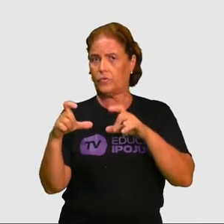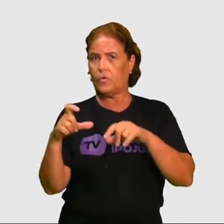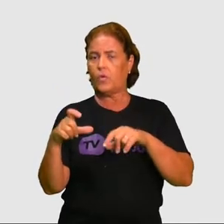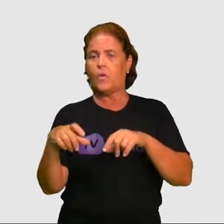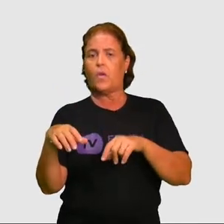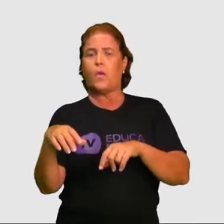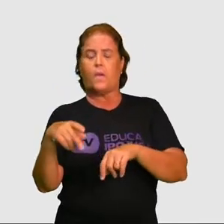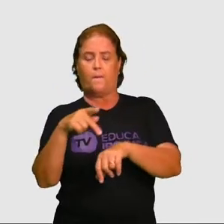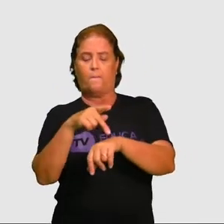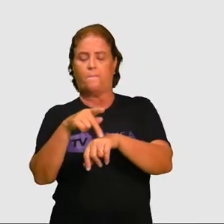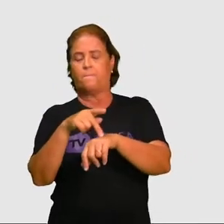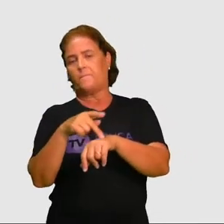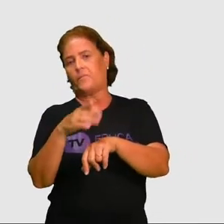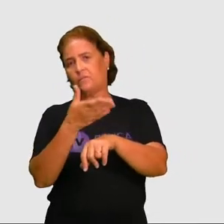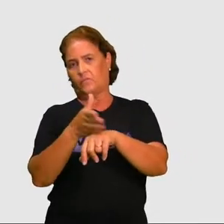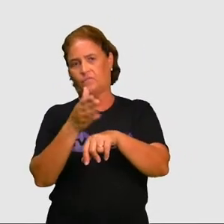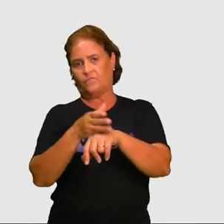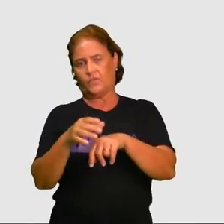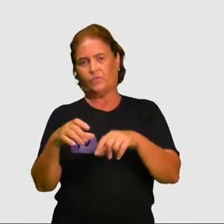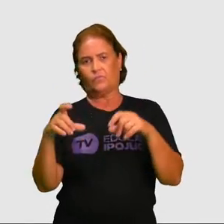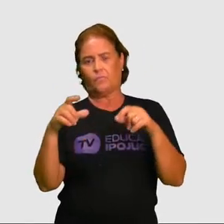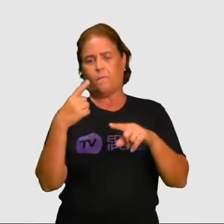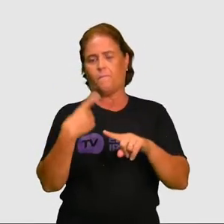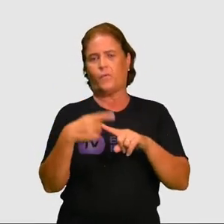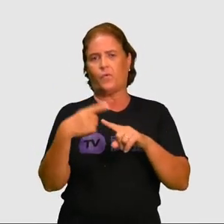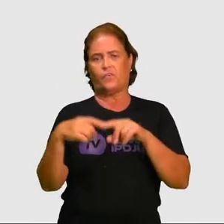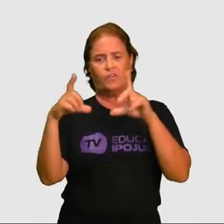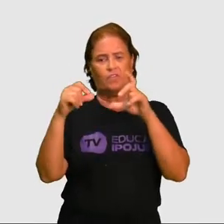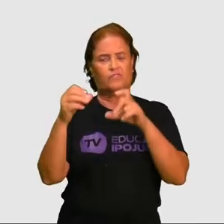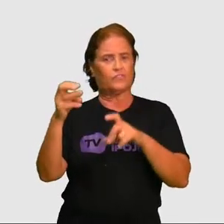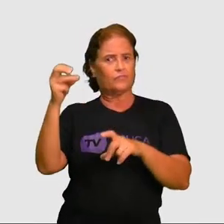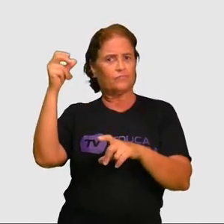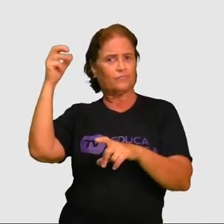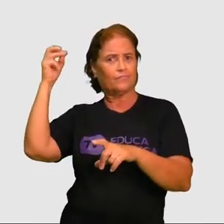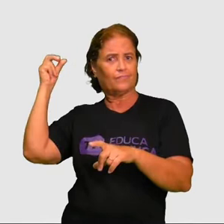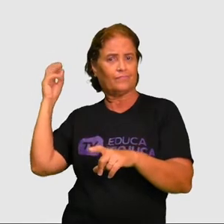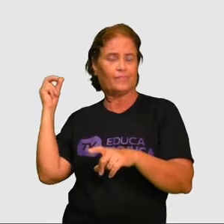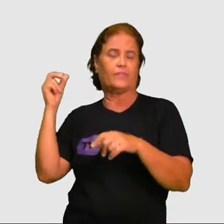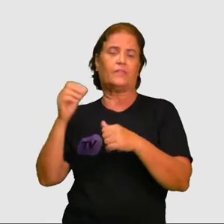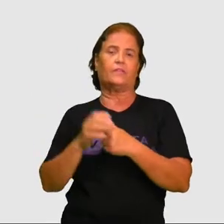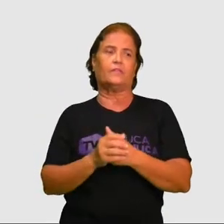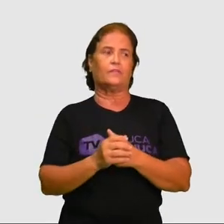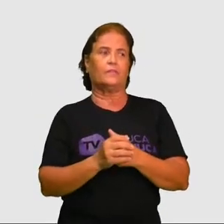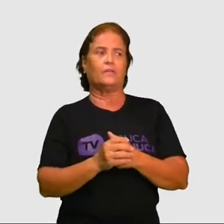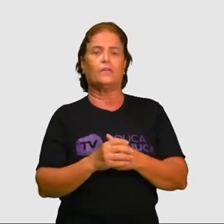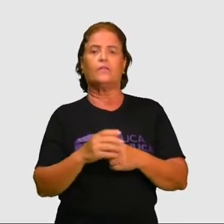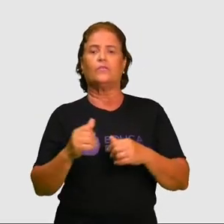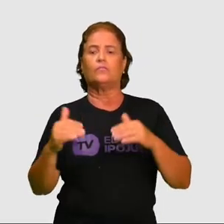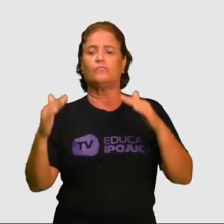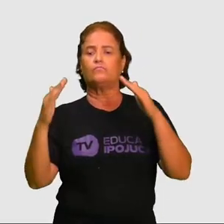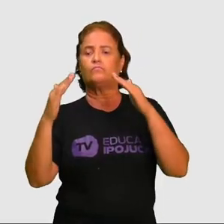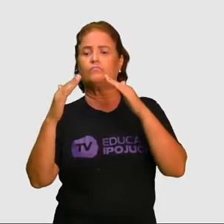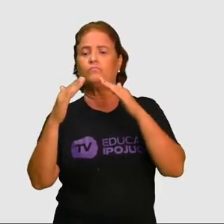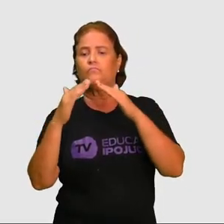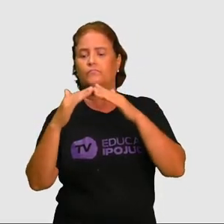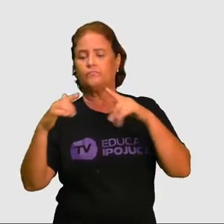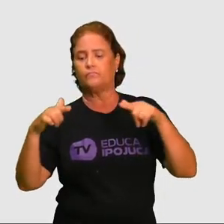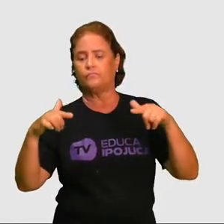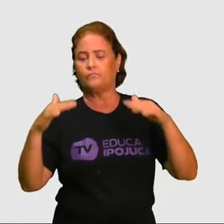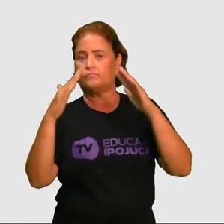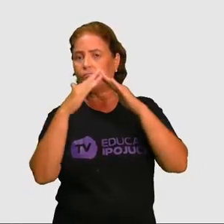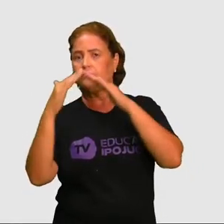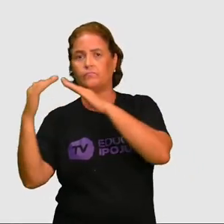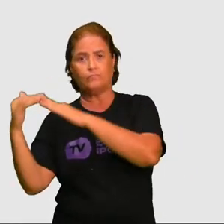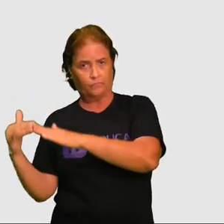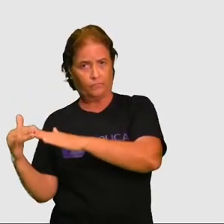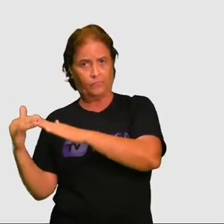branco, é claro, porque é uma imagem super antiga, de registros bastante antigos e de uma vila. E essa vila é super